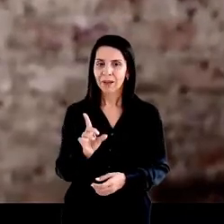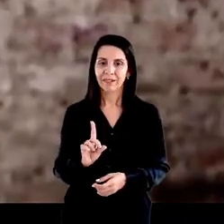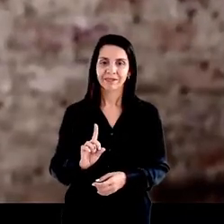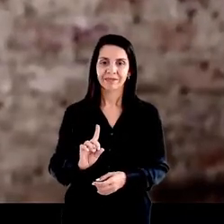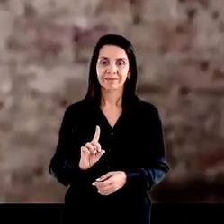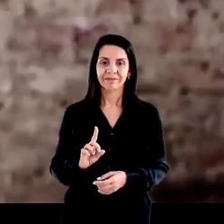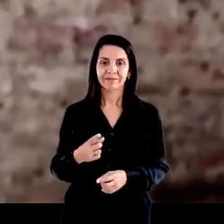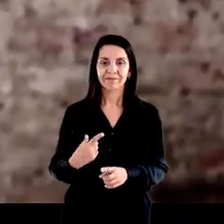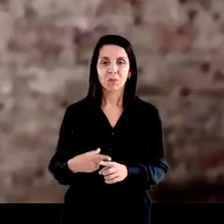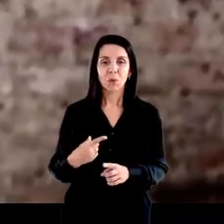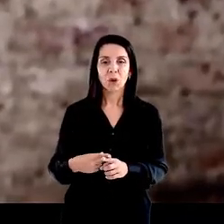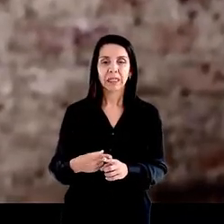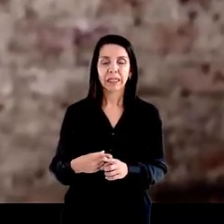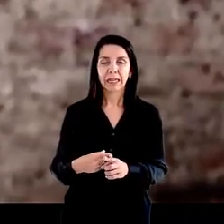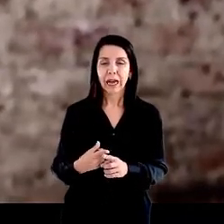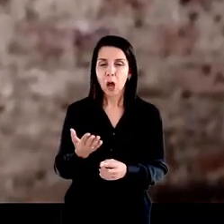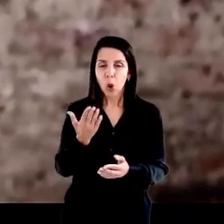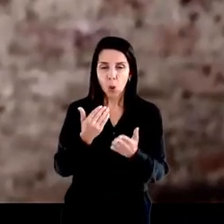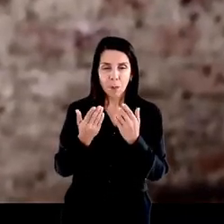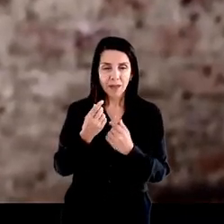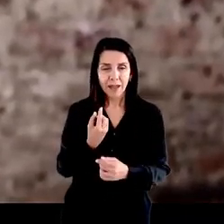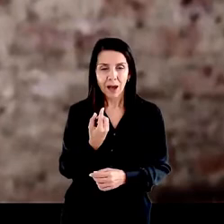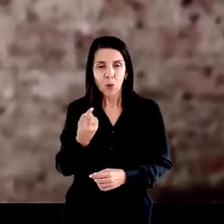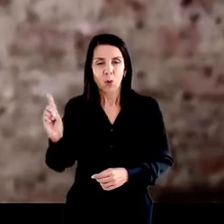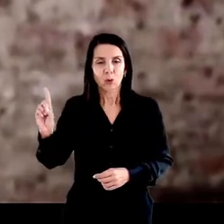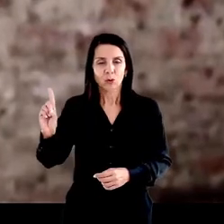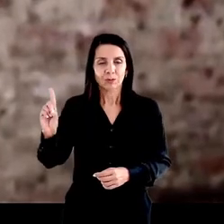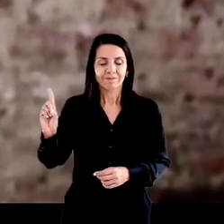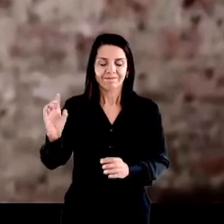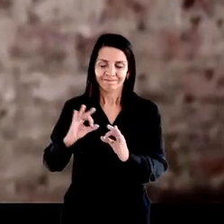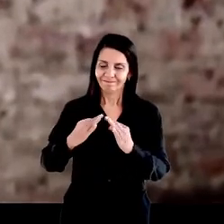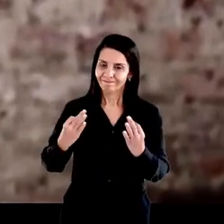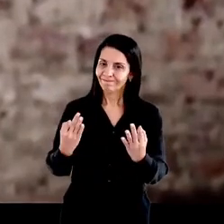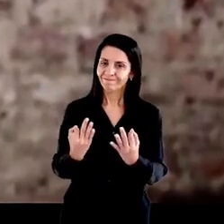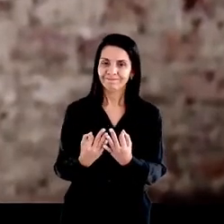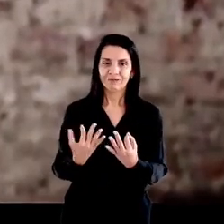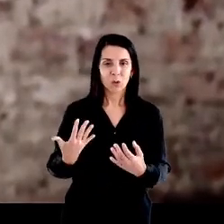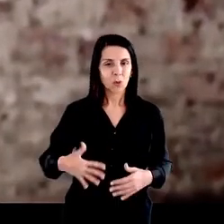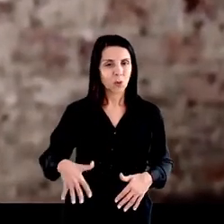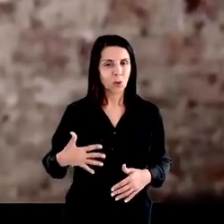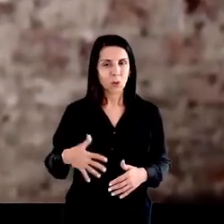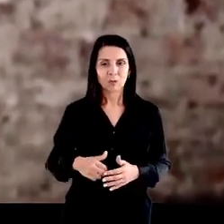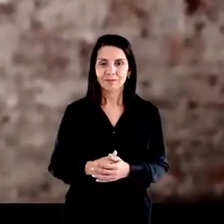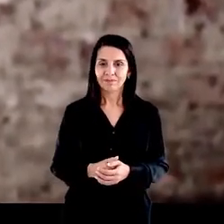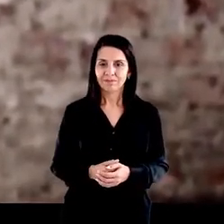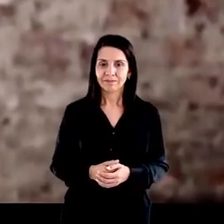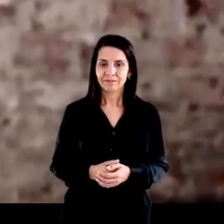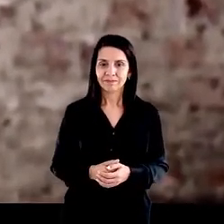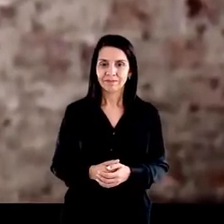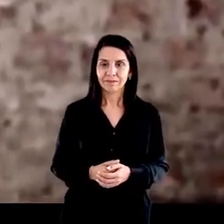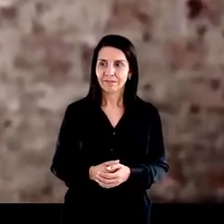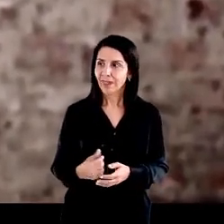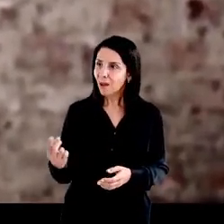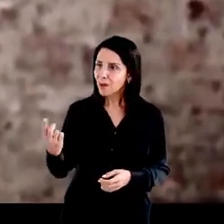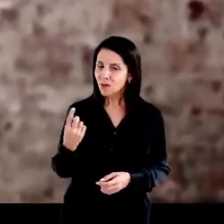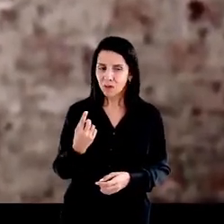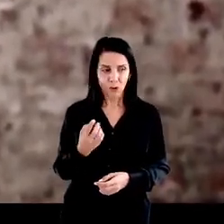vai ser a última refeição da minha família. Eu falei, não vai. Não vai. Pode tirar essa ideia.